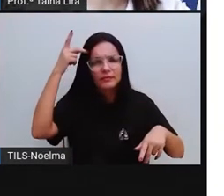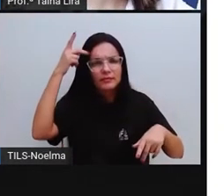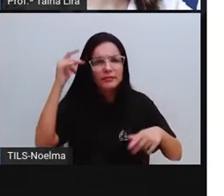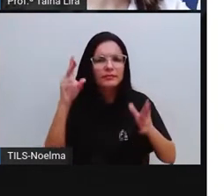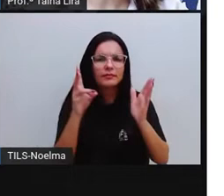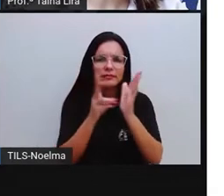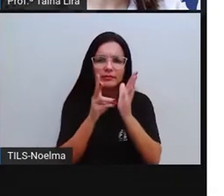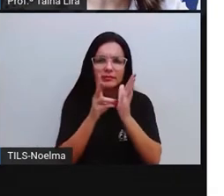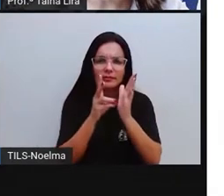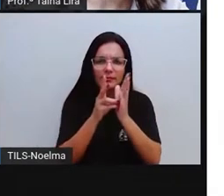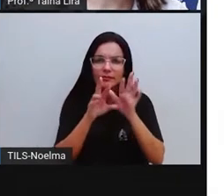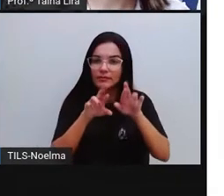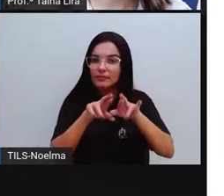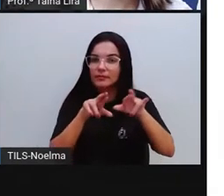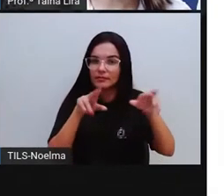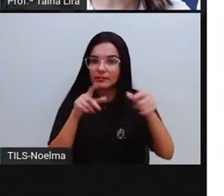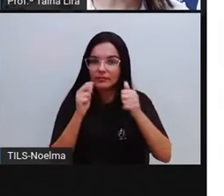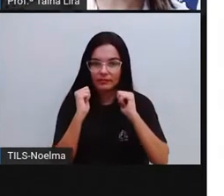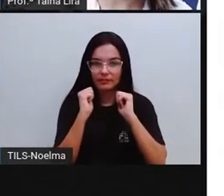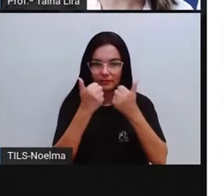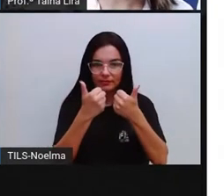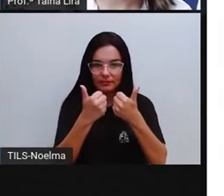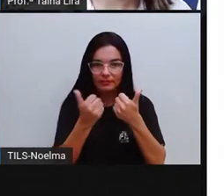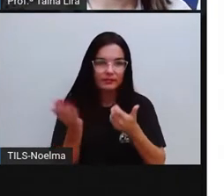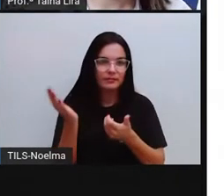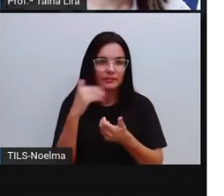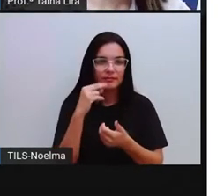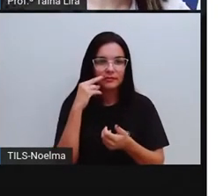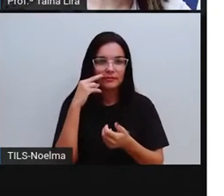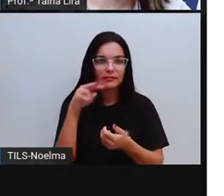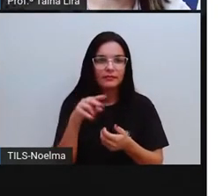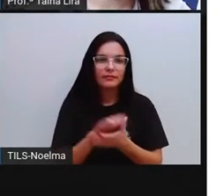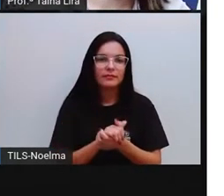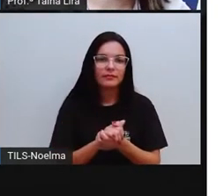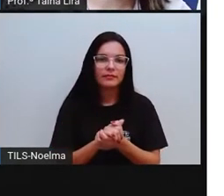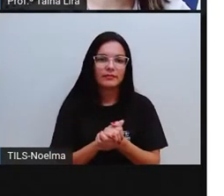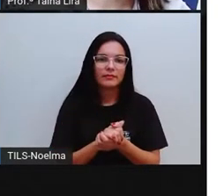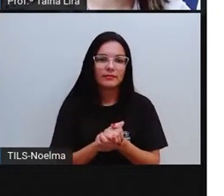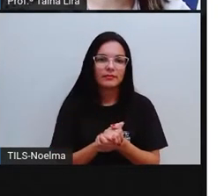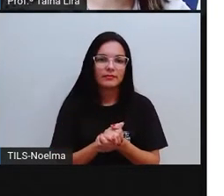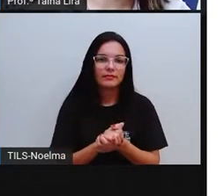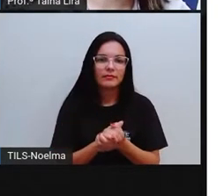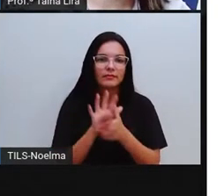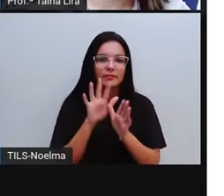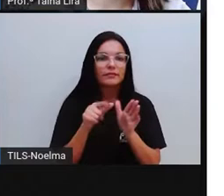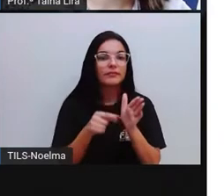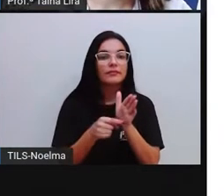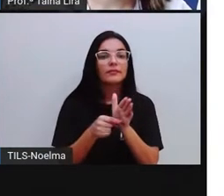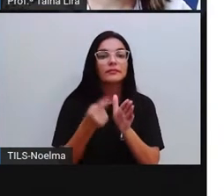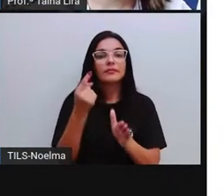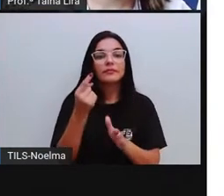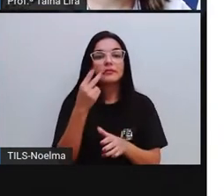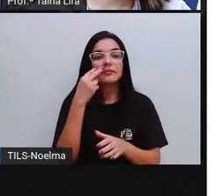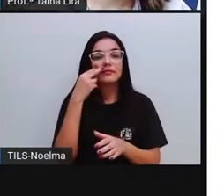trouxe hoje na aula, tá certo? Então, olha lá. Os primeiros que nós vamos aqui